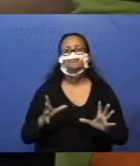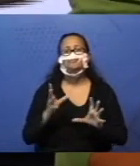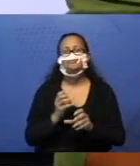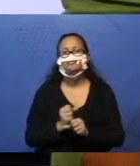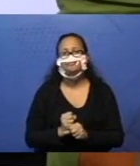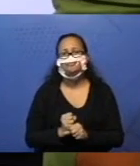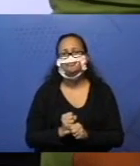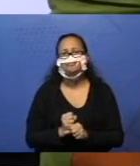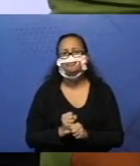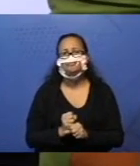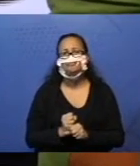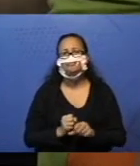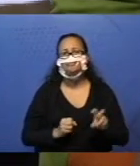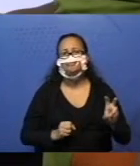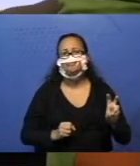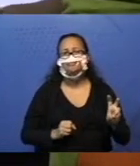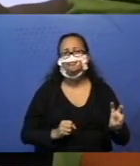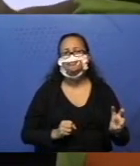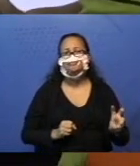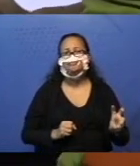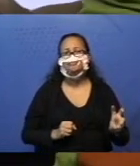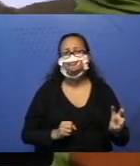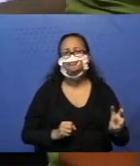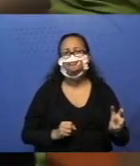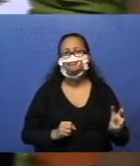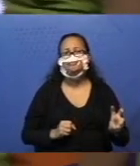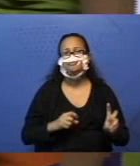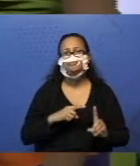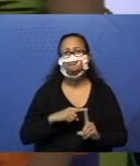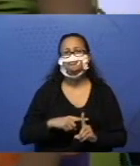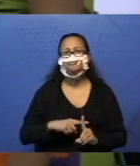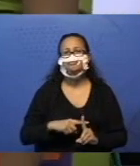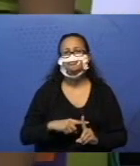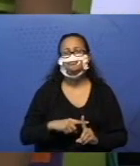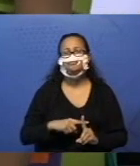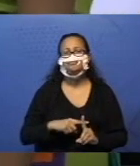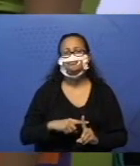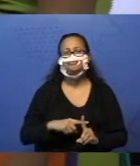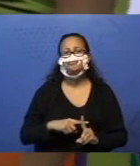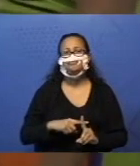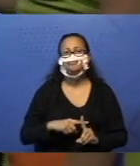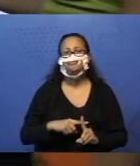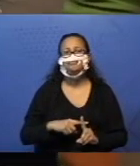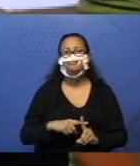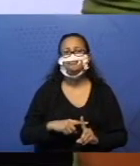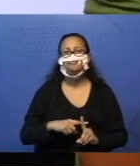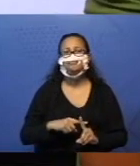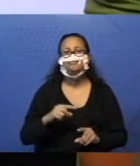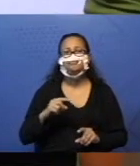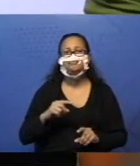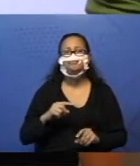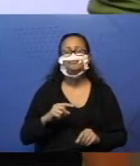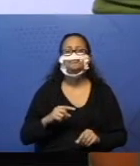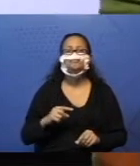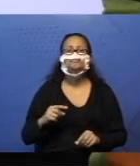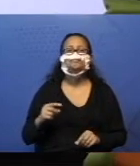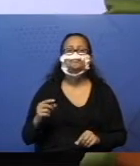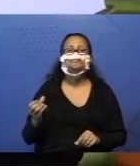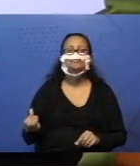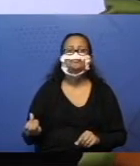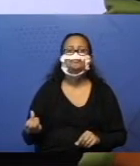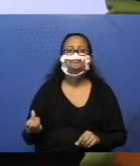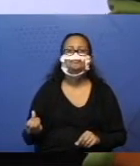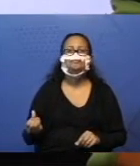5, que foi a nossa barrinha amarela, mais, quanto que a professora contou aqui mesmo? 5 mais